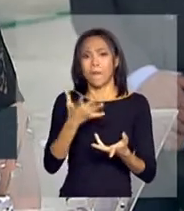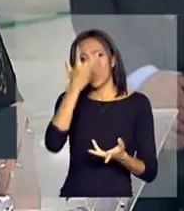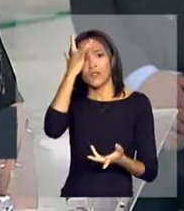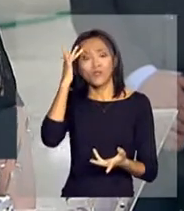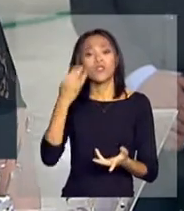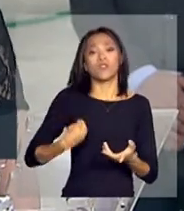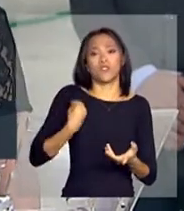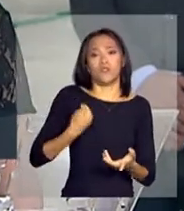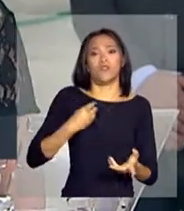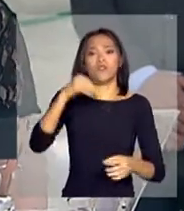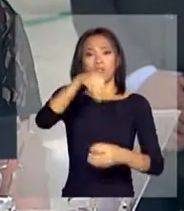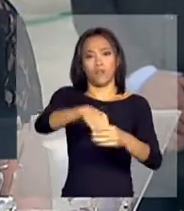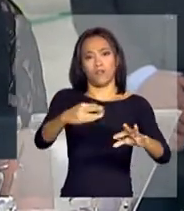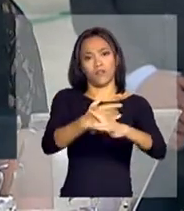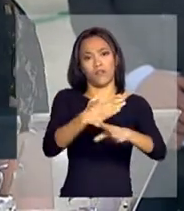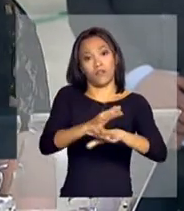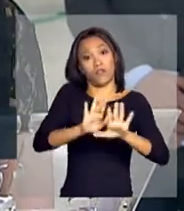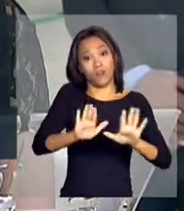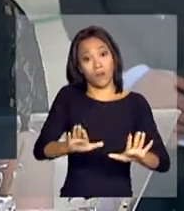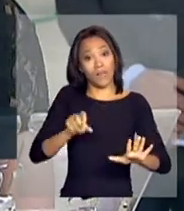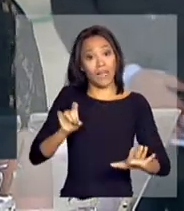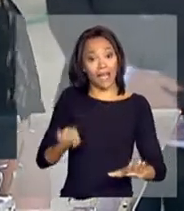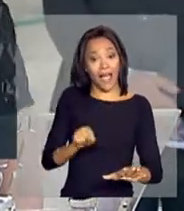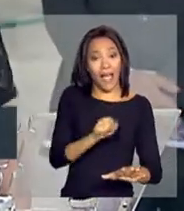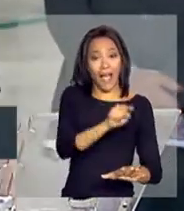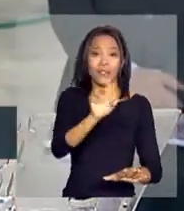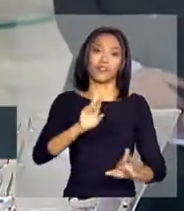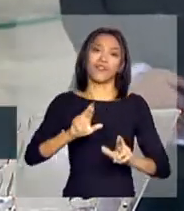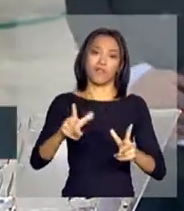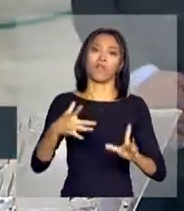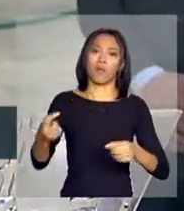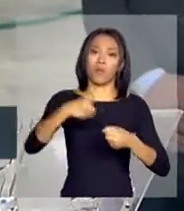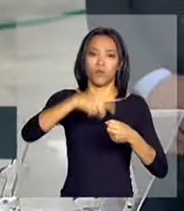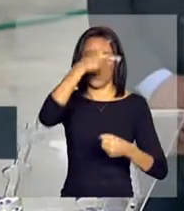nos centros urbanos. Então, mas vamos fazer isso junto com os municípios.